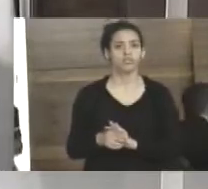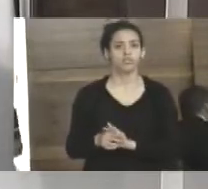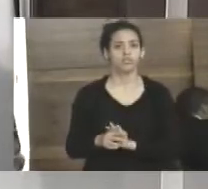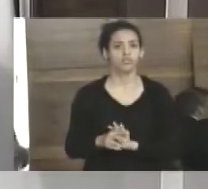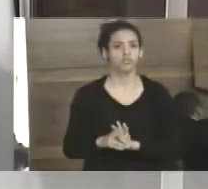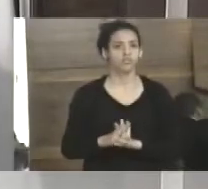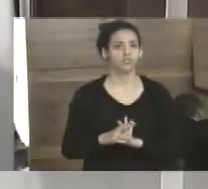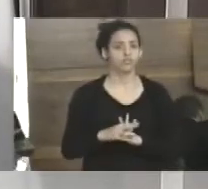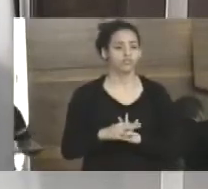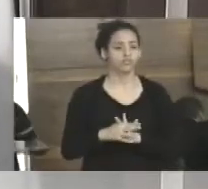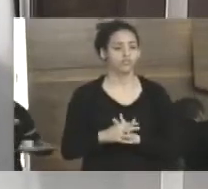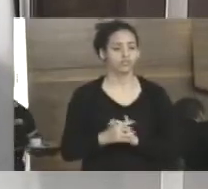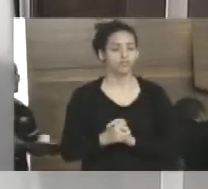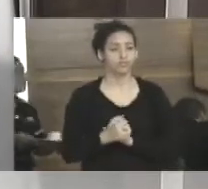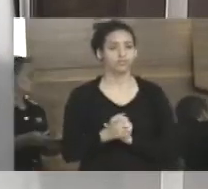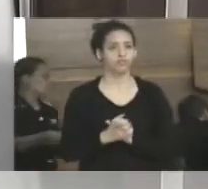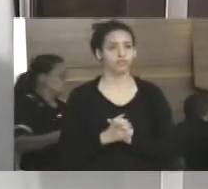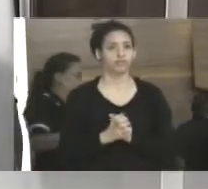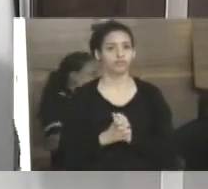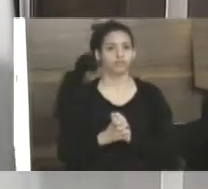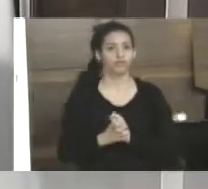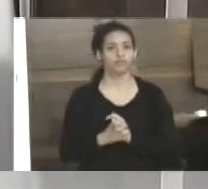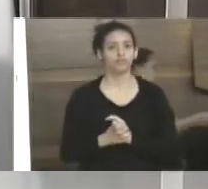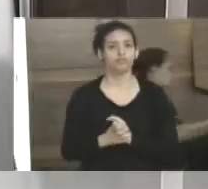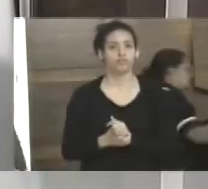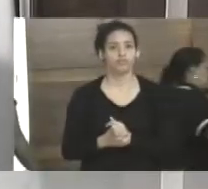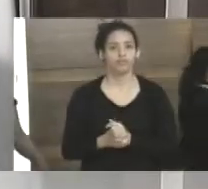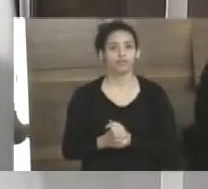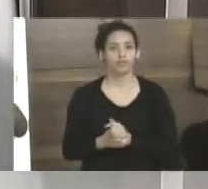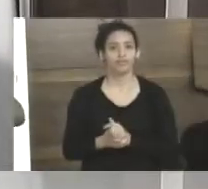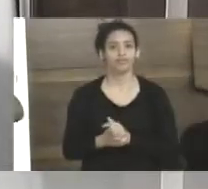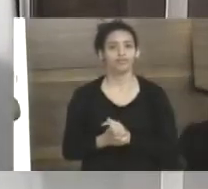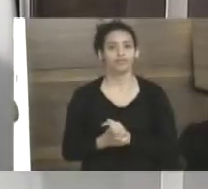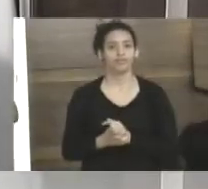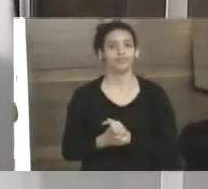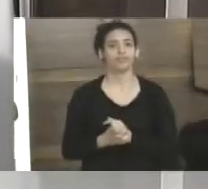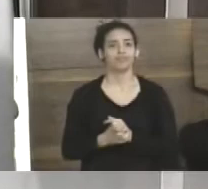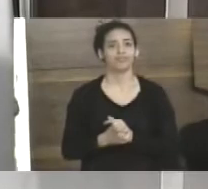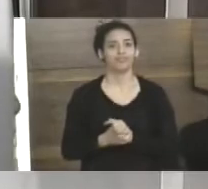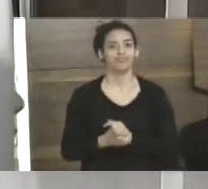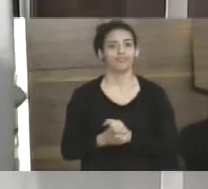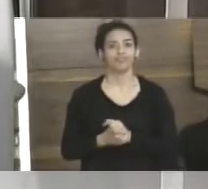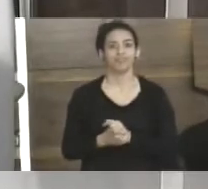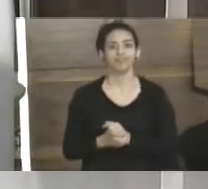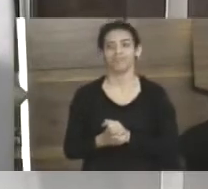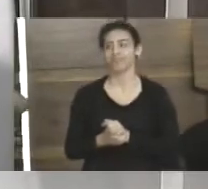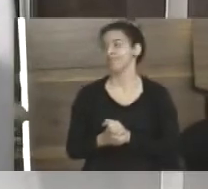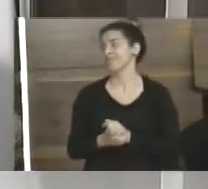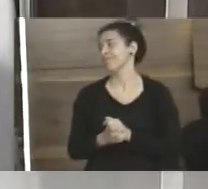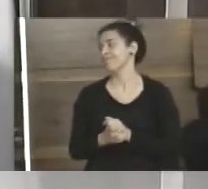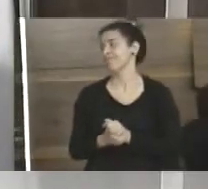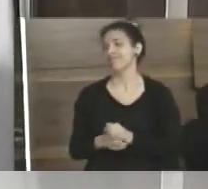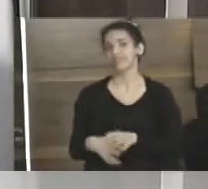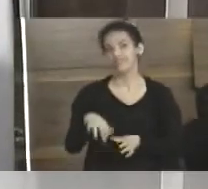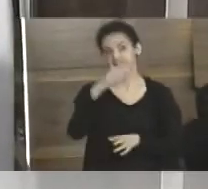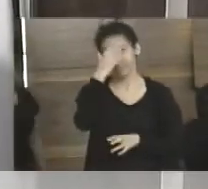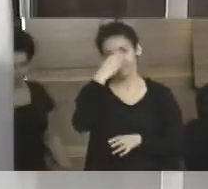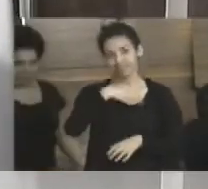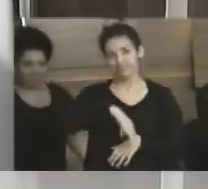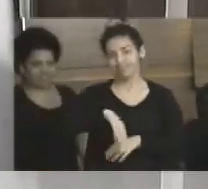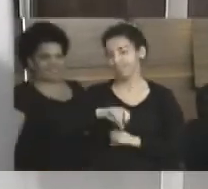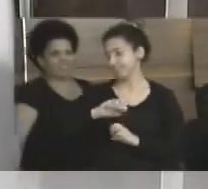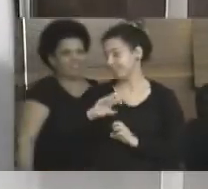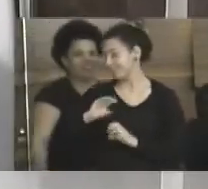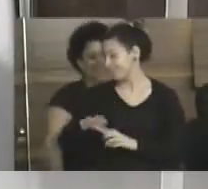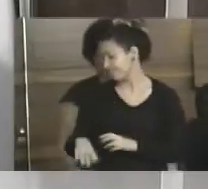cidadãos bem instruídos para que as coisas venham a funcionar. Um cidadão educado e bem instruído, o